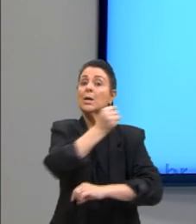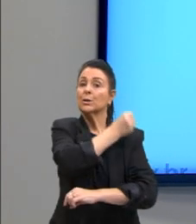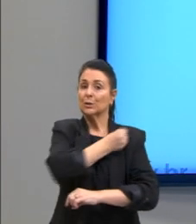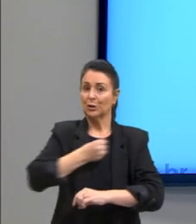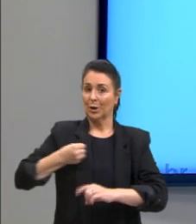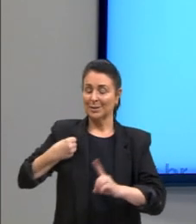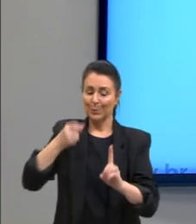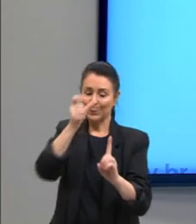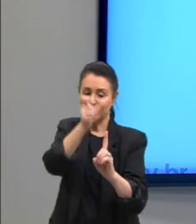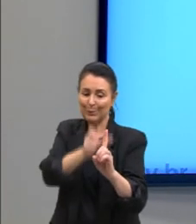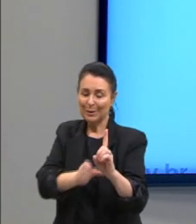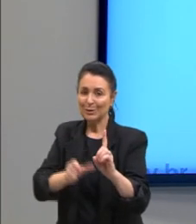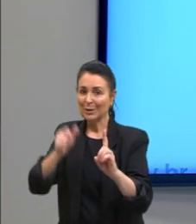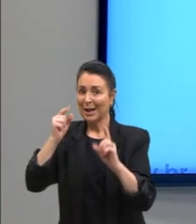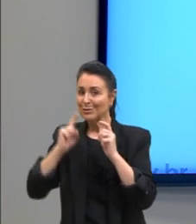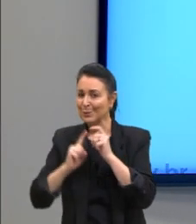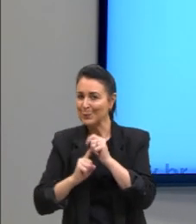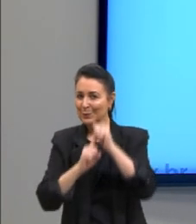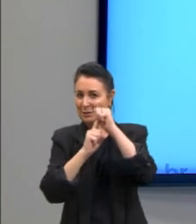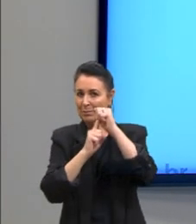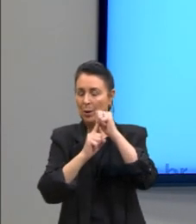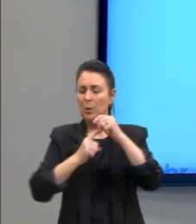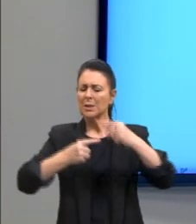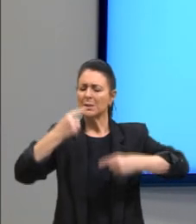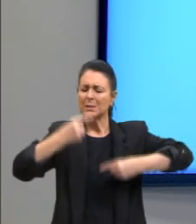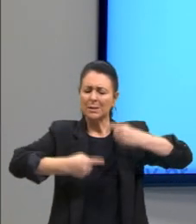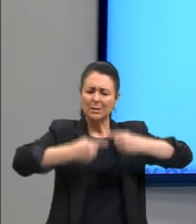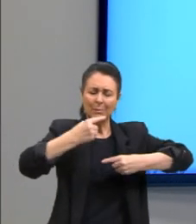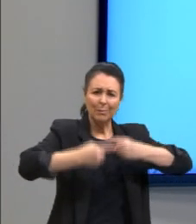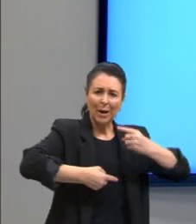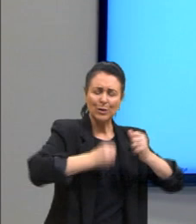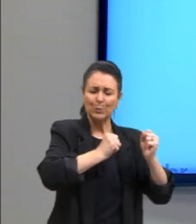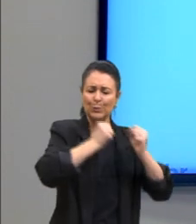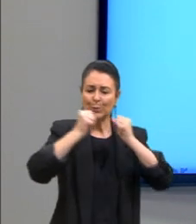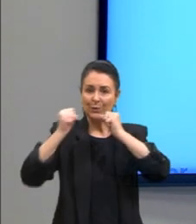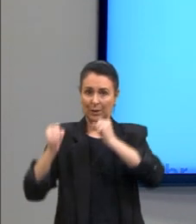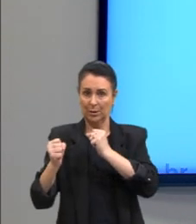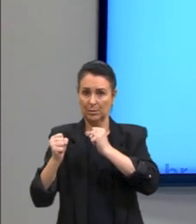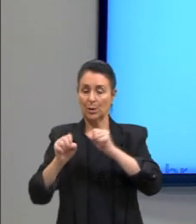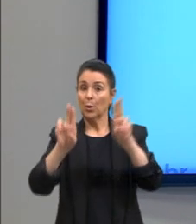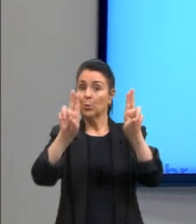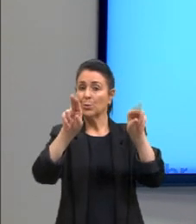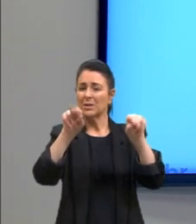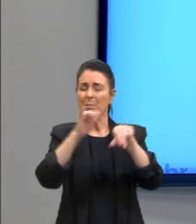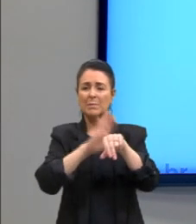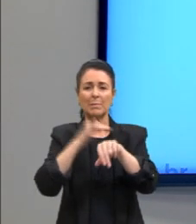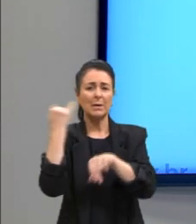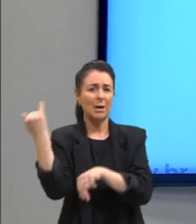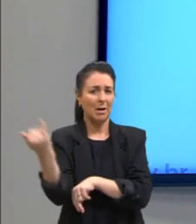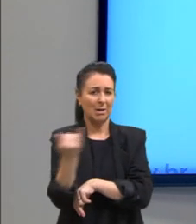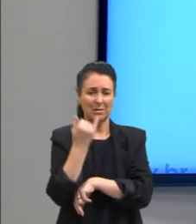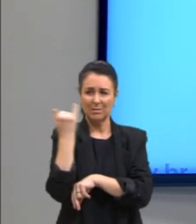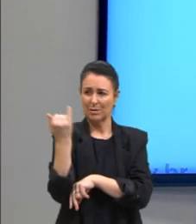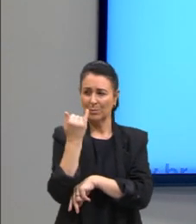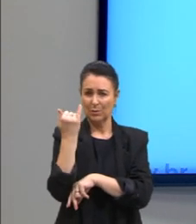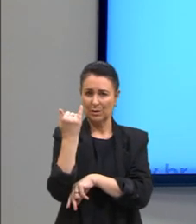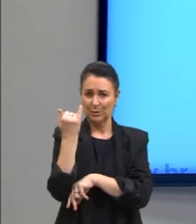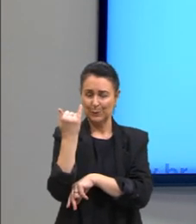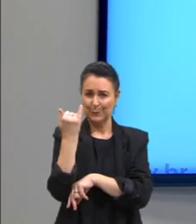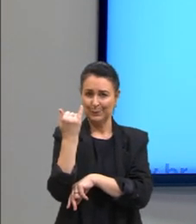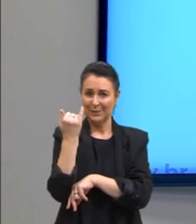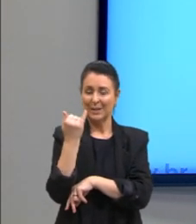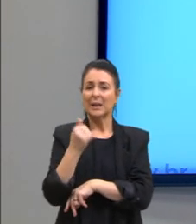principal que debate com demais interlocutores os temas relevantes que constituem, de certa forma,